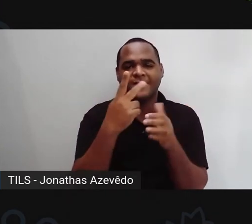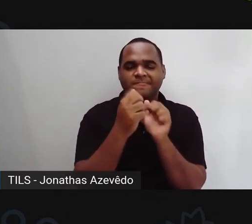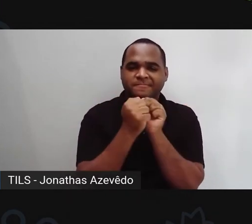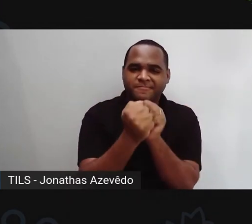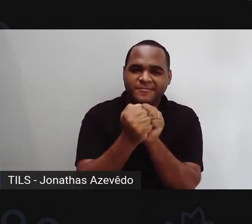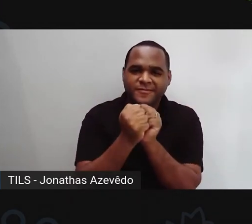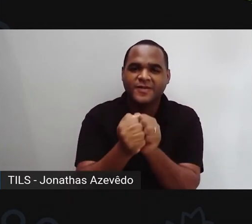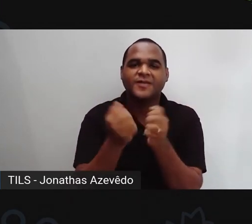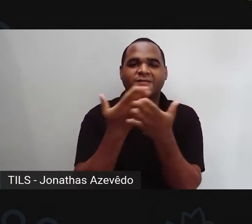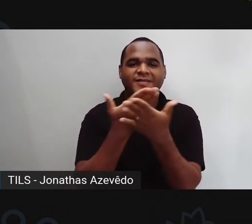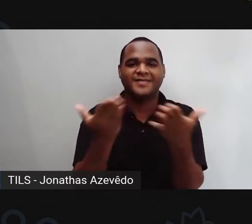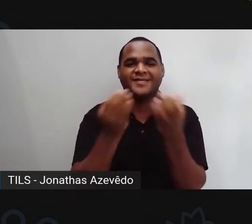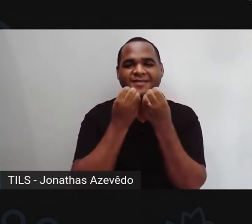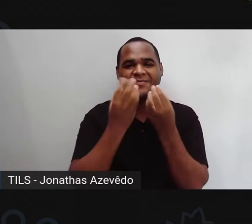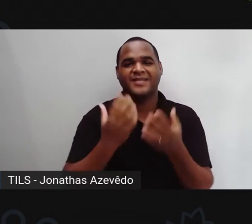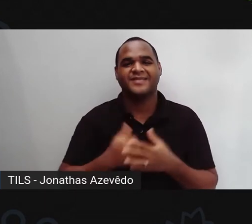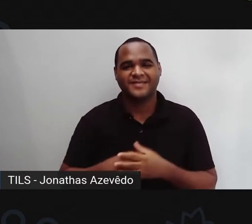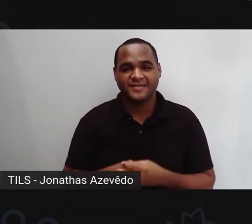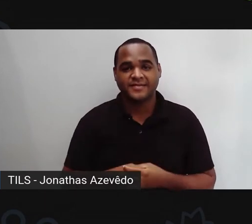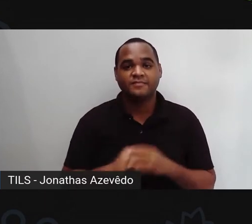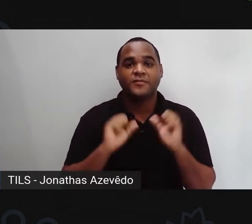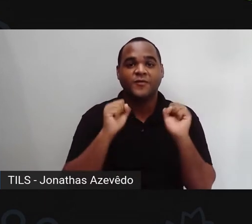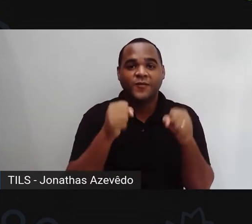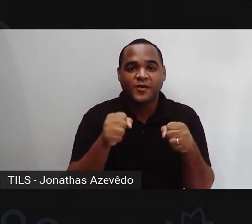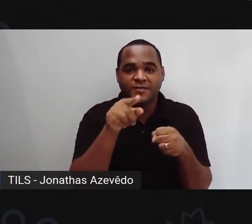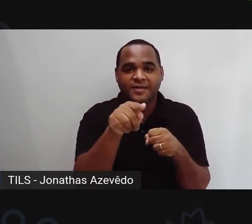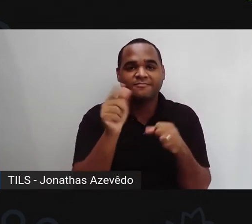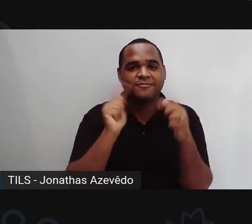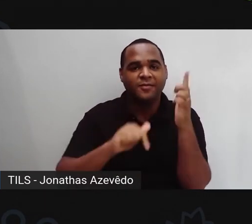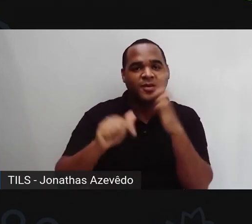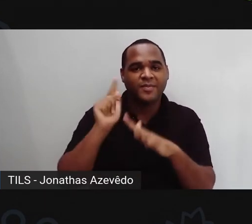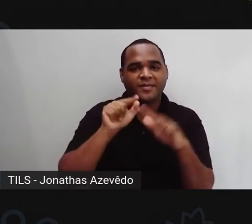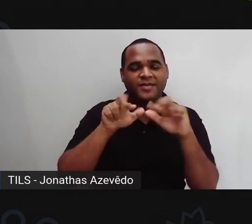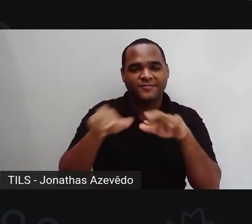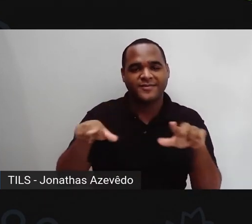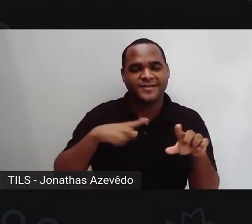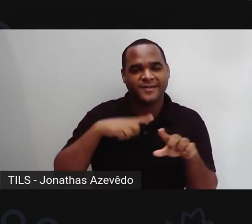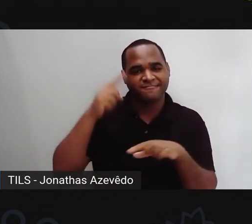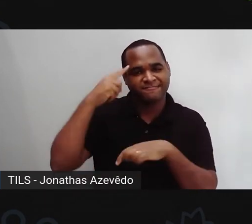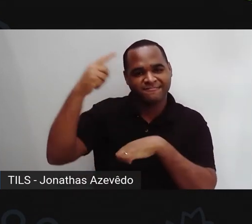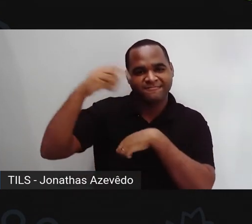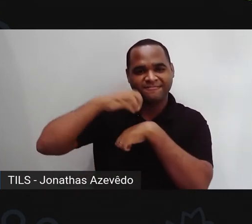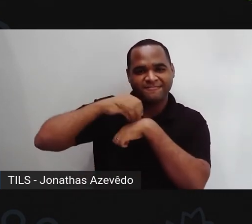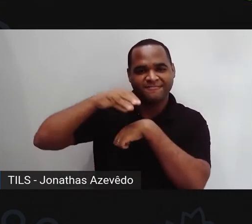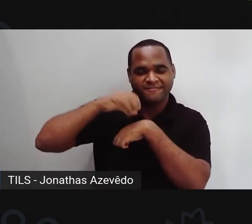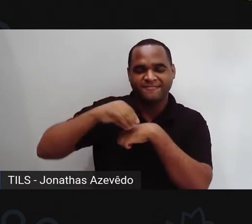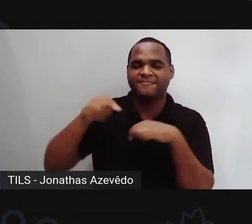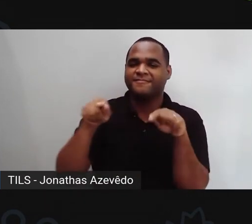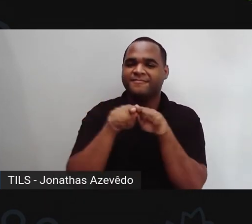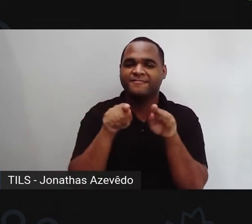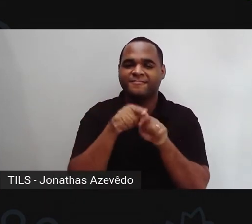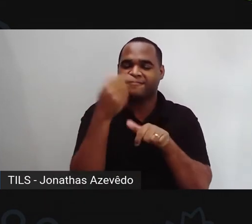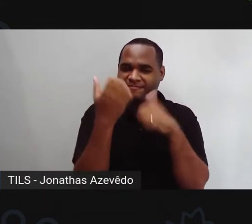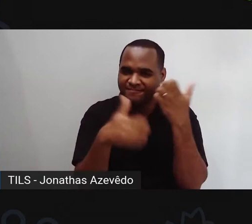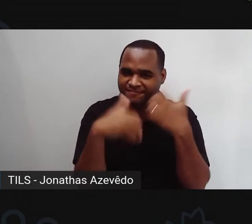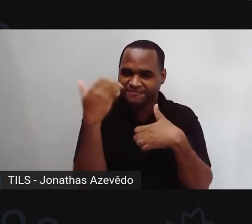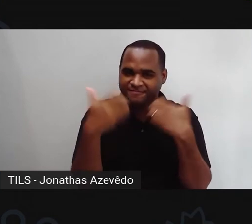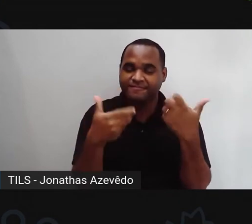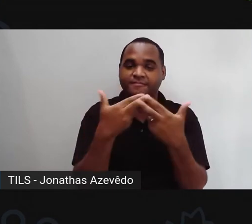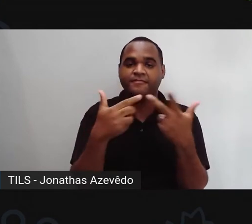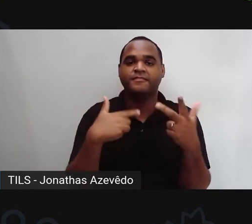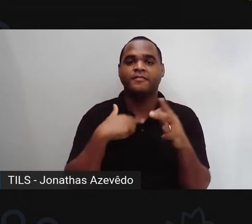esse momento, tá certo? E contribuir para que você consiga através das orientações, das explicações,